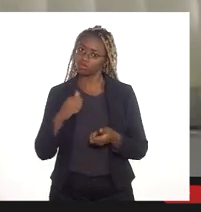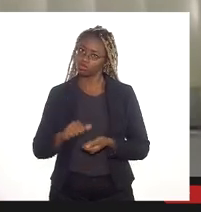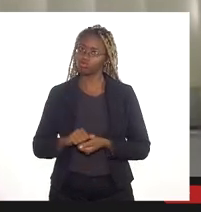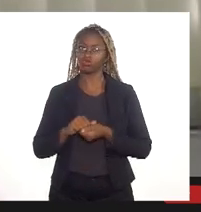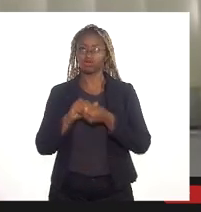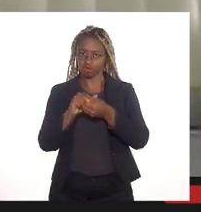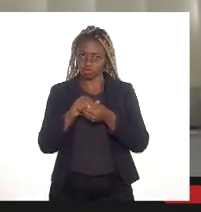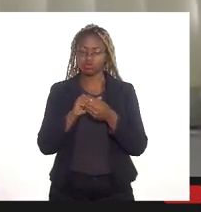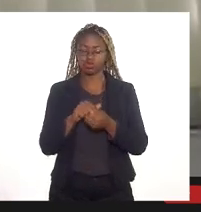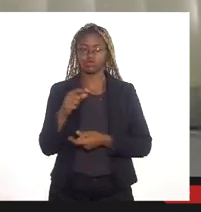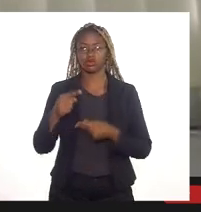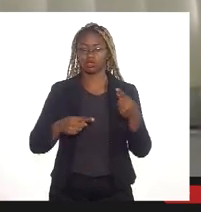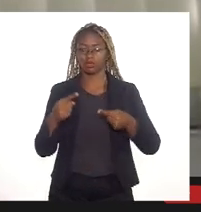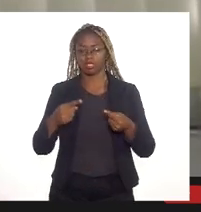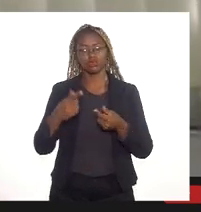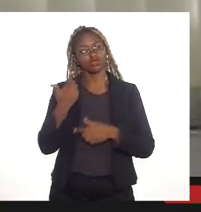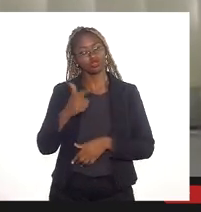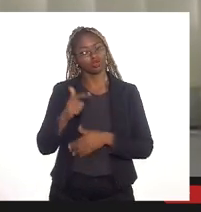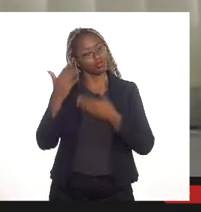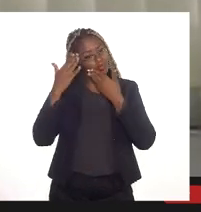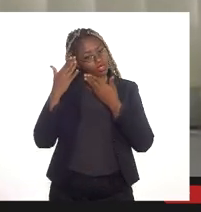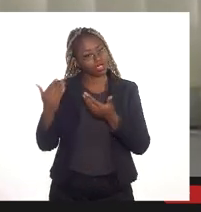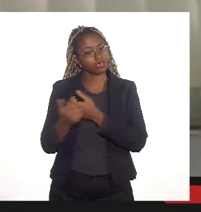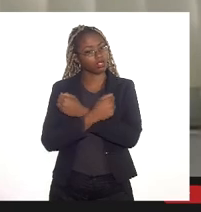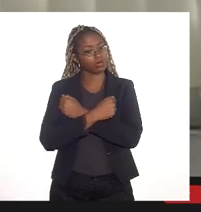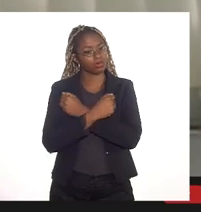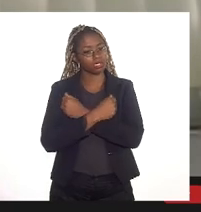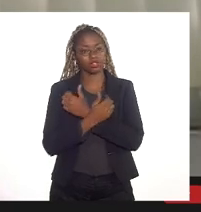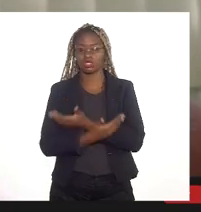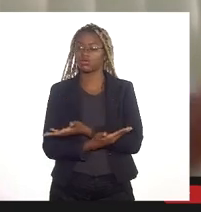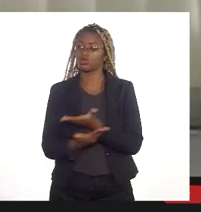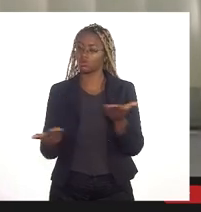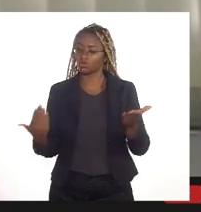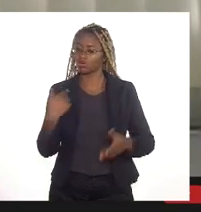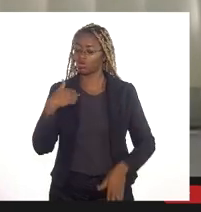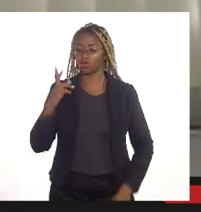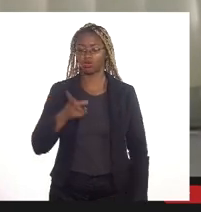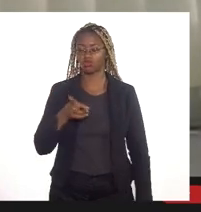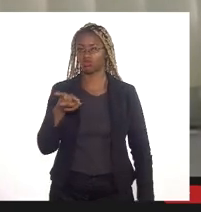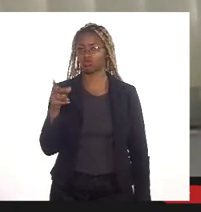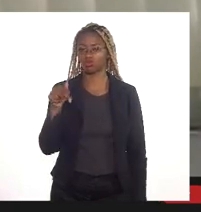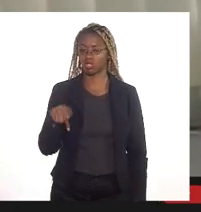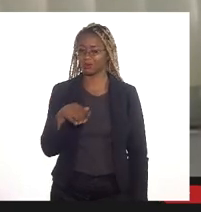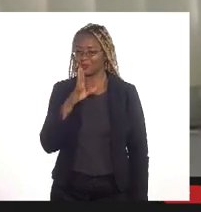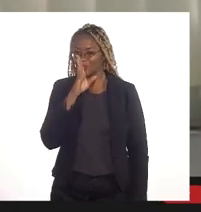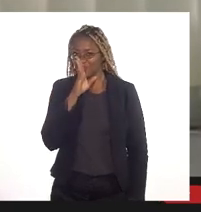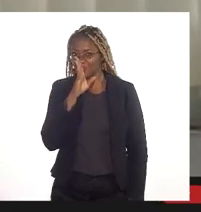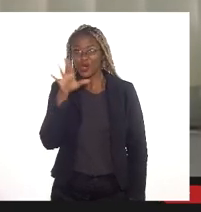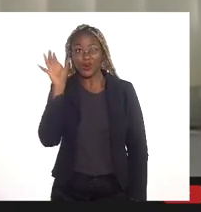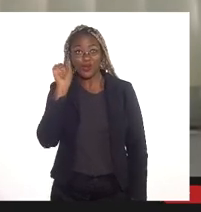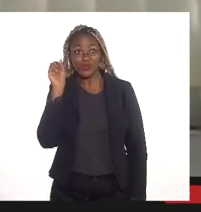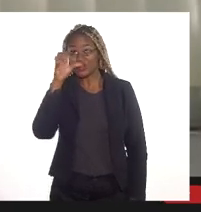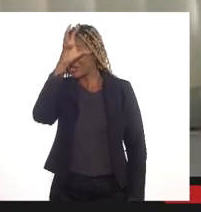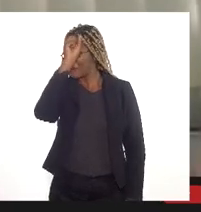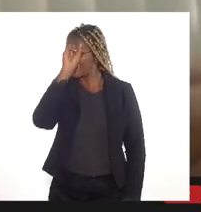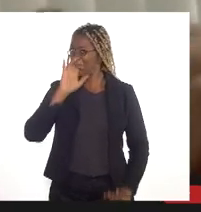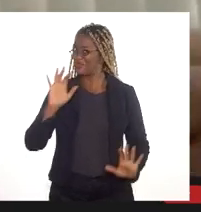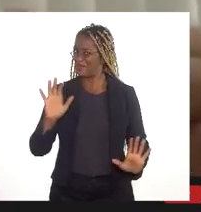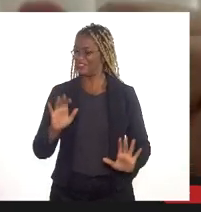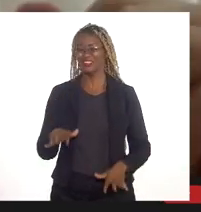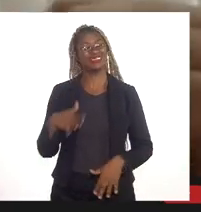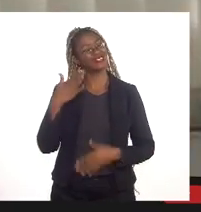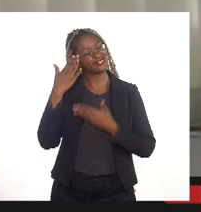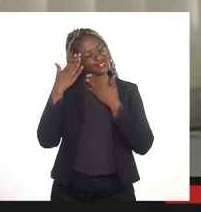metropolitana. De novo, meu muito obrigado, um grande abraço a todos e continuo aqui caladinho, ouvindo e aprendendo. Grande